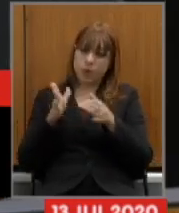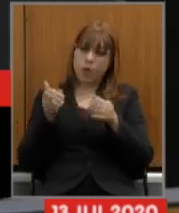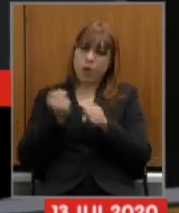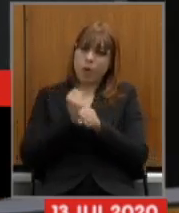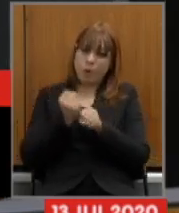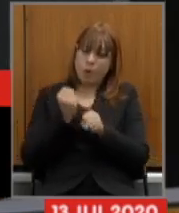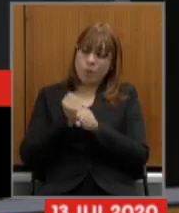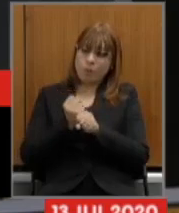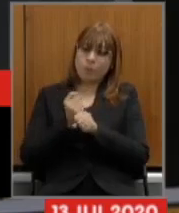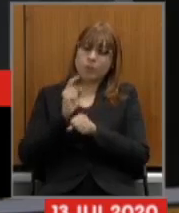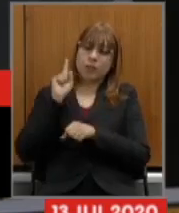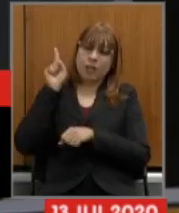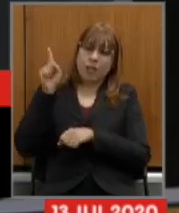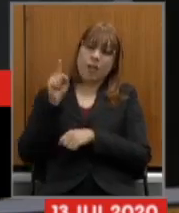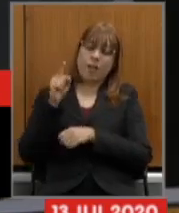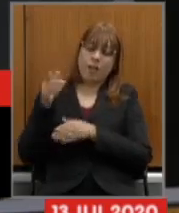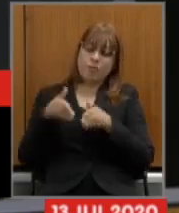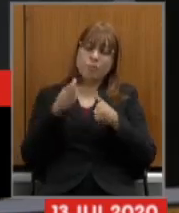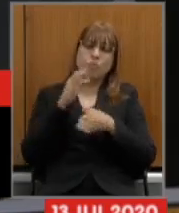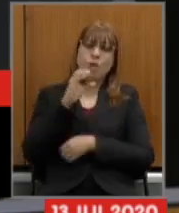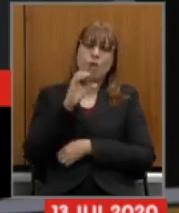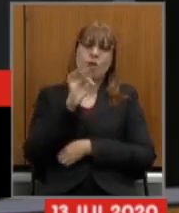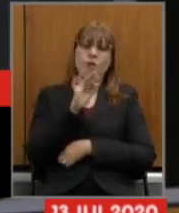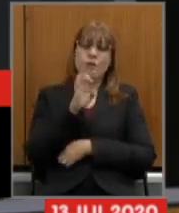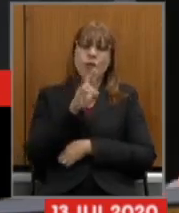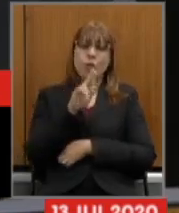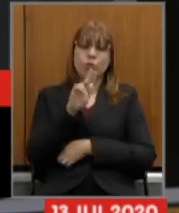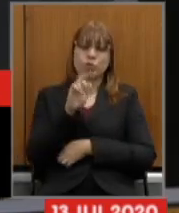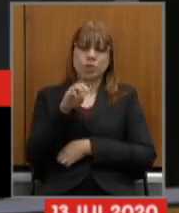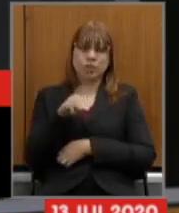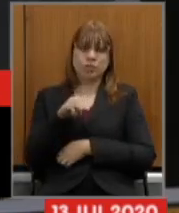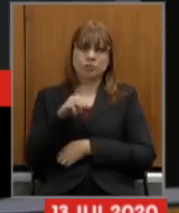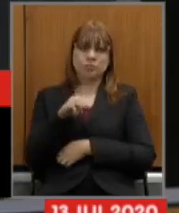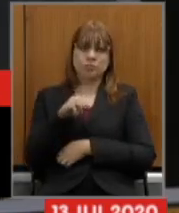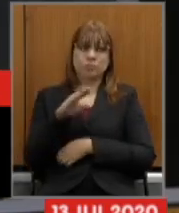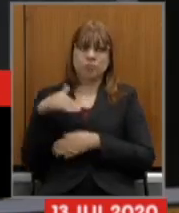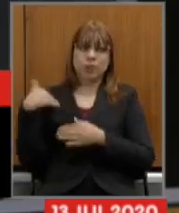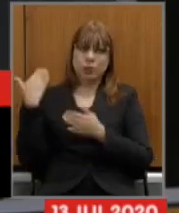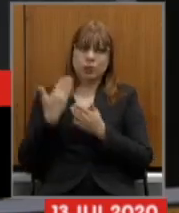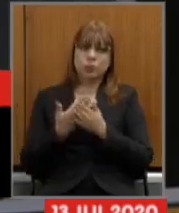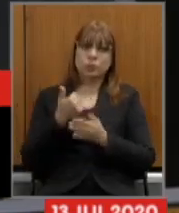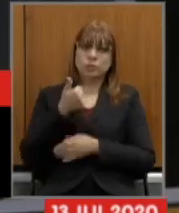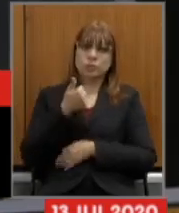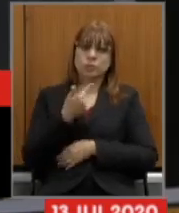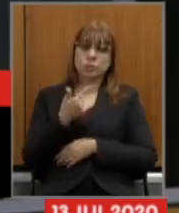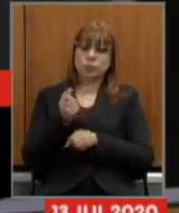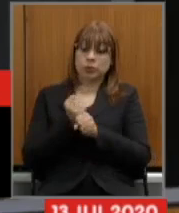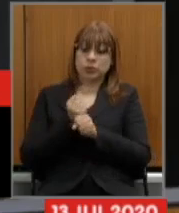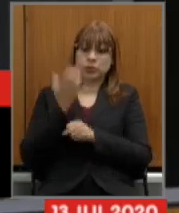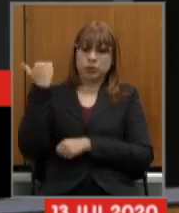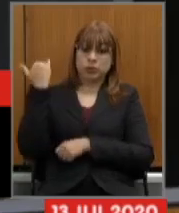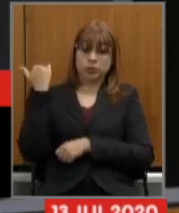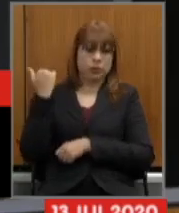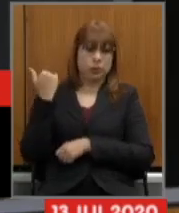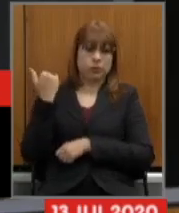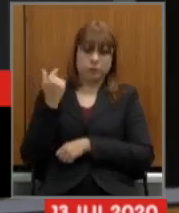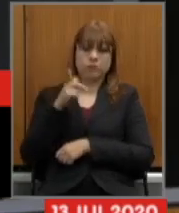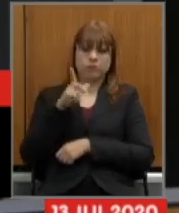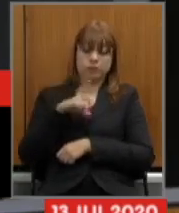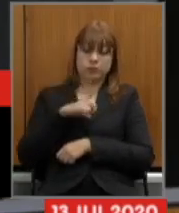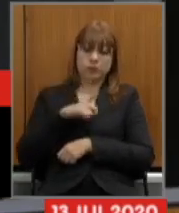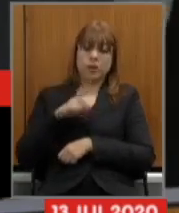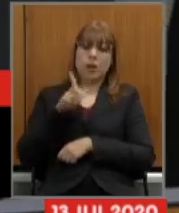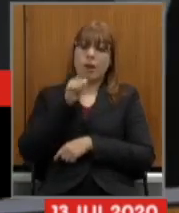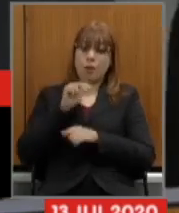aí tem 12 anos atrás até hoje tem enchente no córrego ferrugem porque o poder público